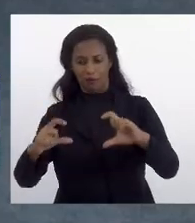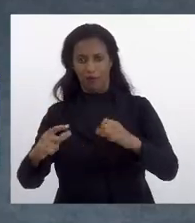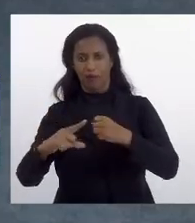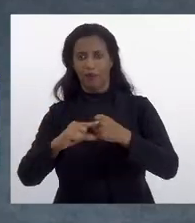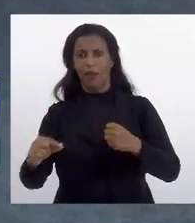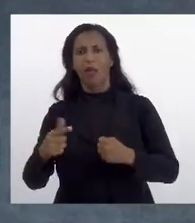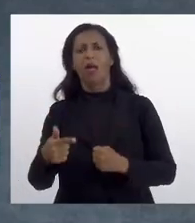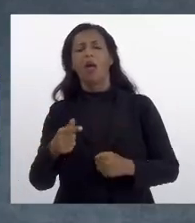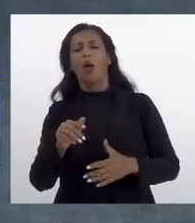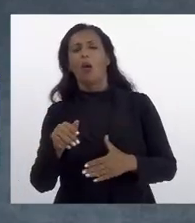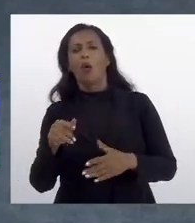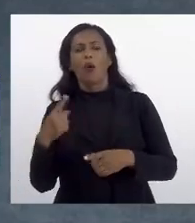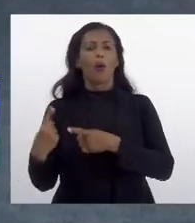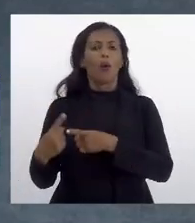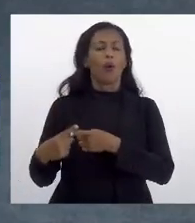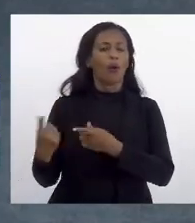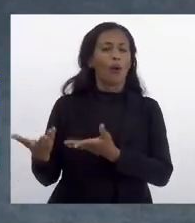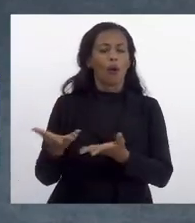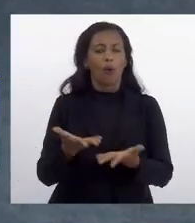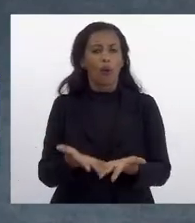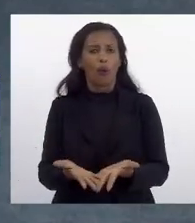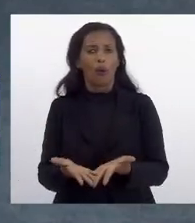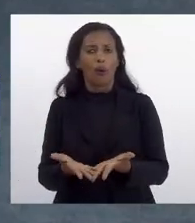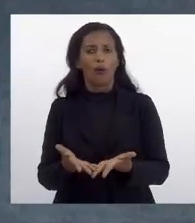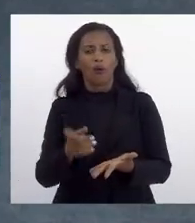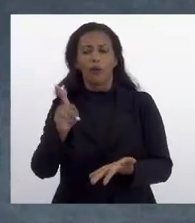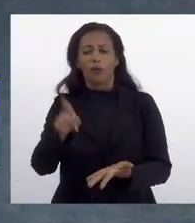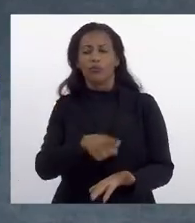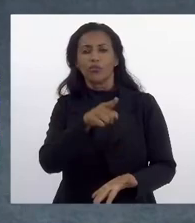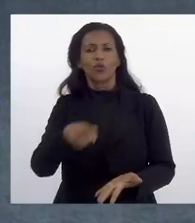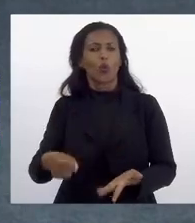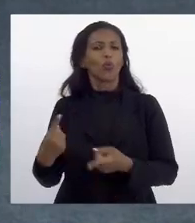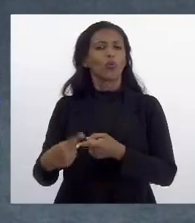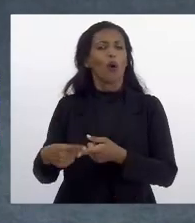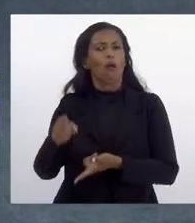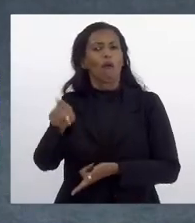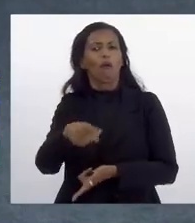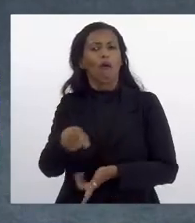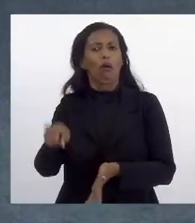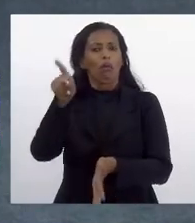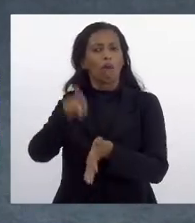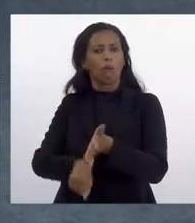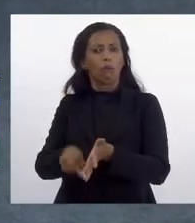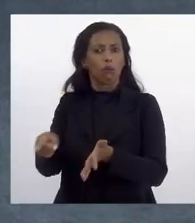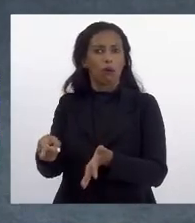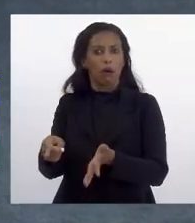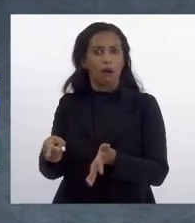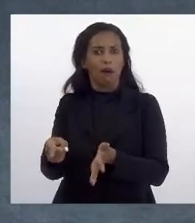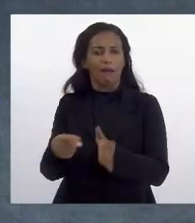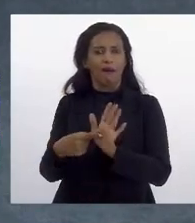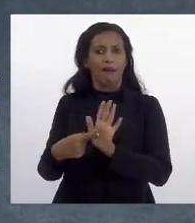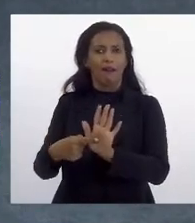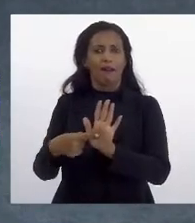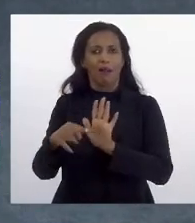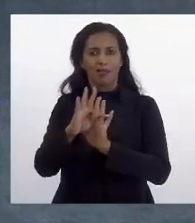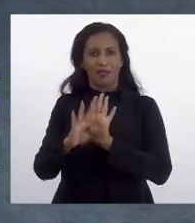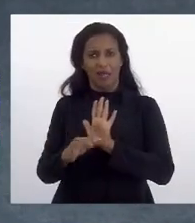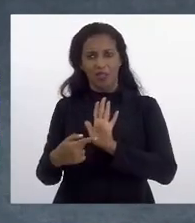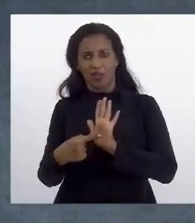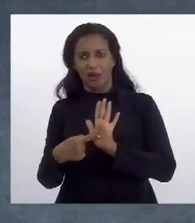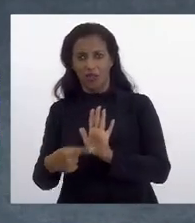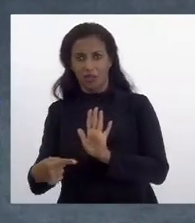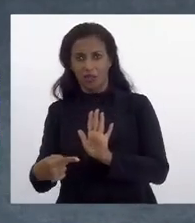dá qual é o fundamento da isenção. Então, ele já... A isenção está dada.